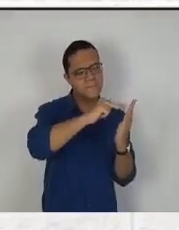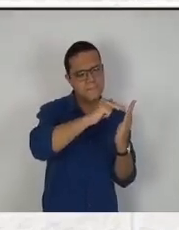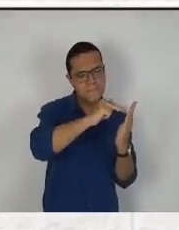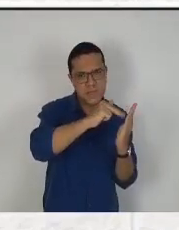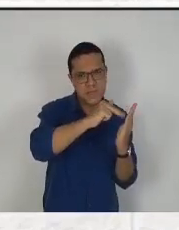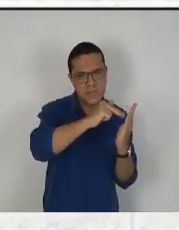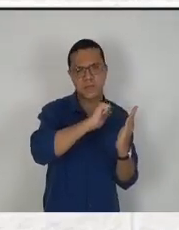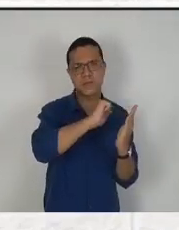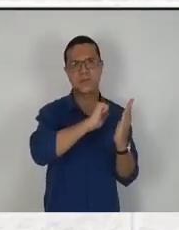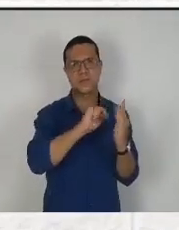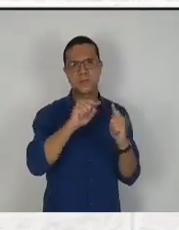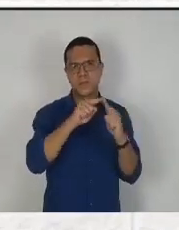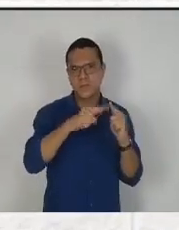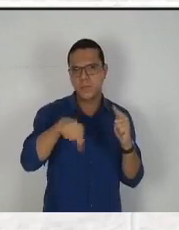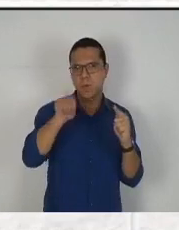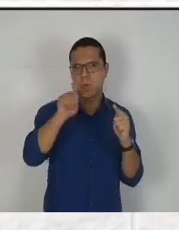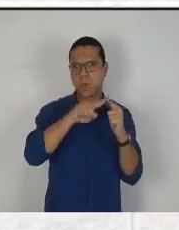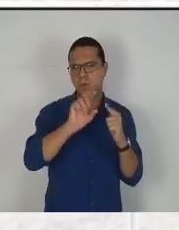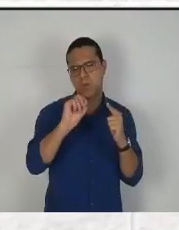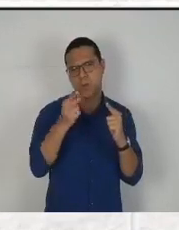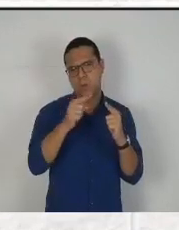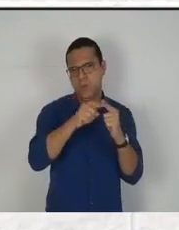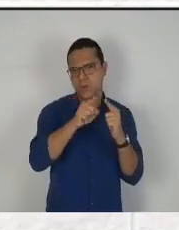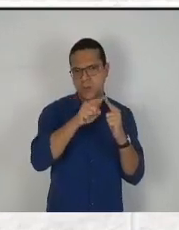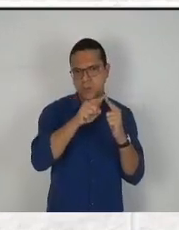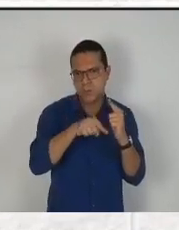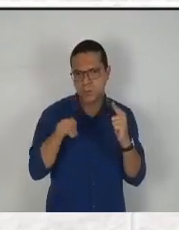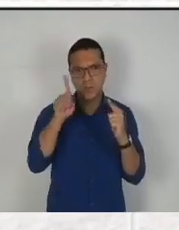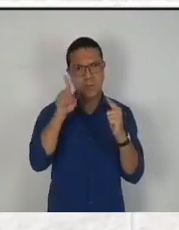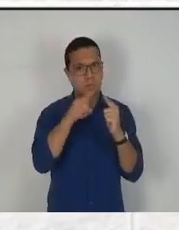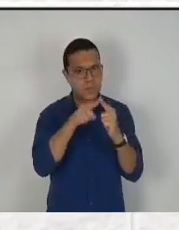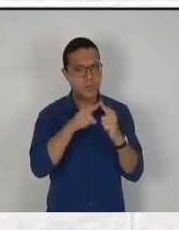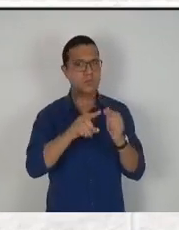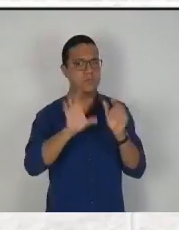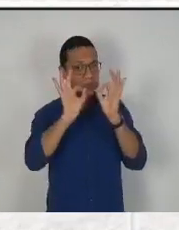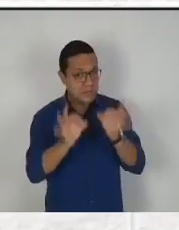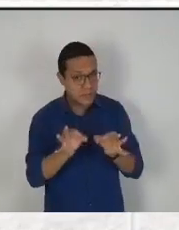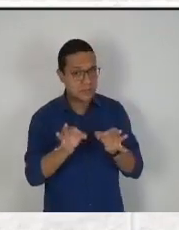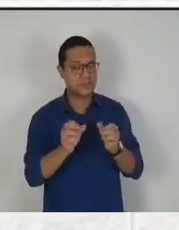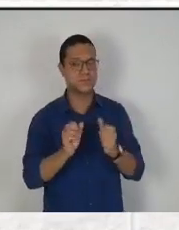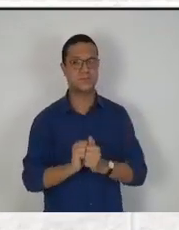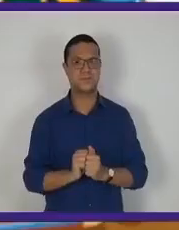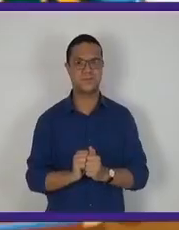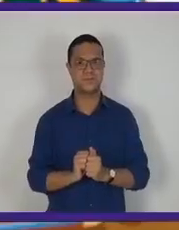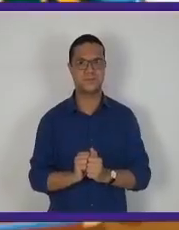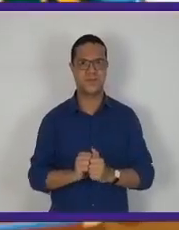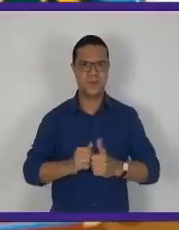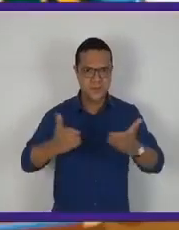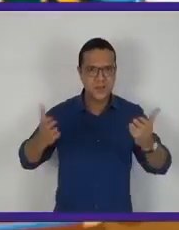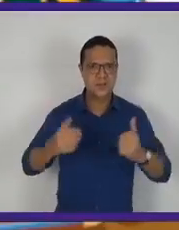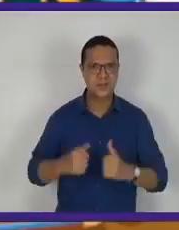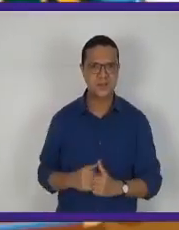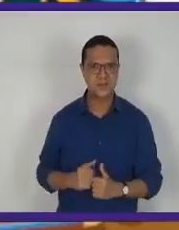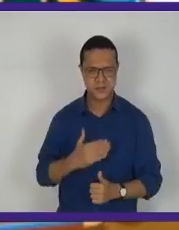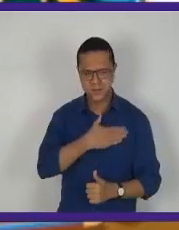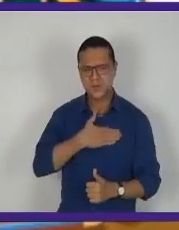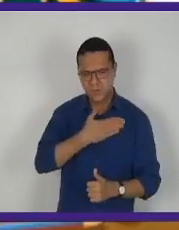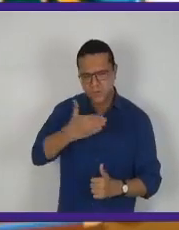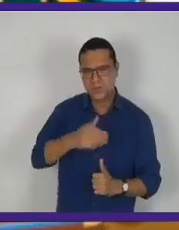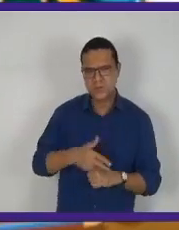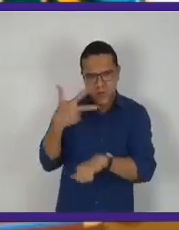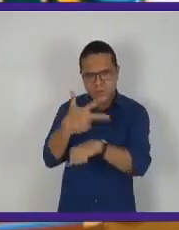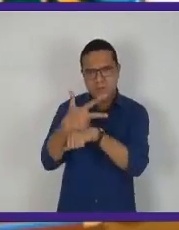pintar todo o quadradinho ou o círculo, o que vier, completamente. E aí, amores?